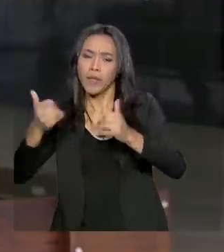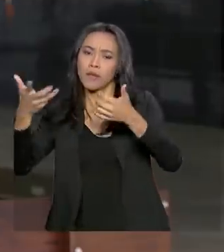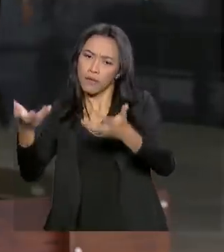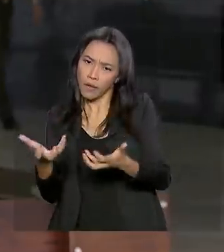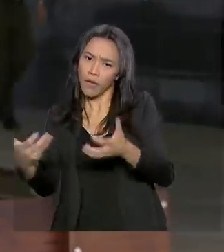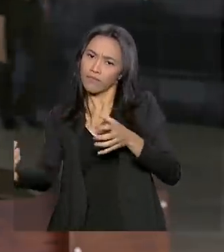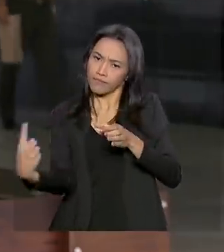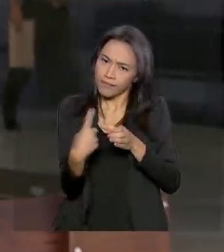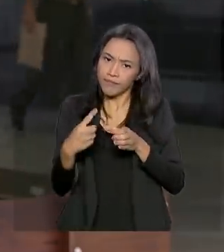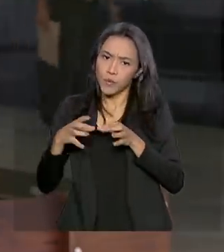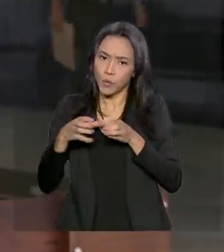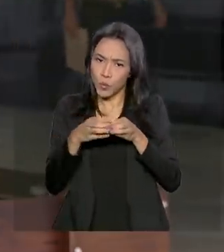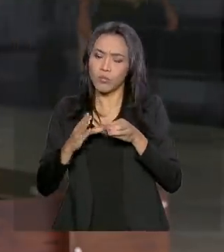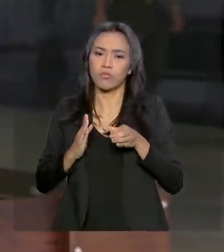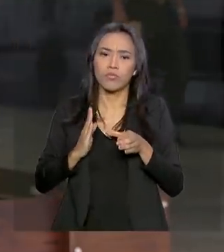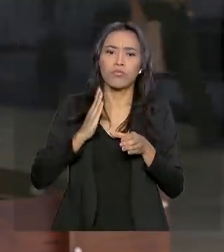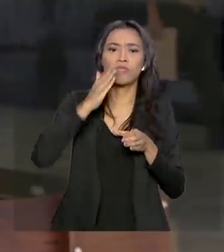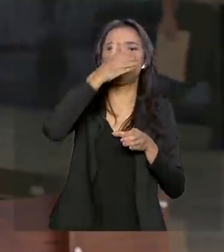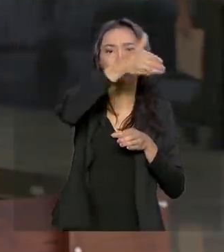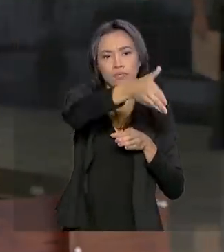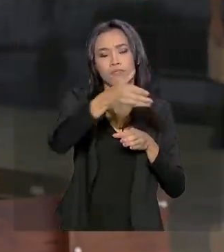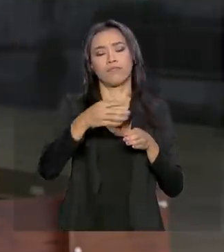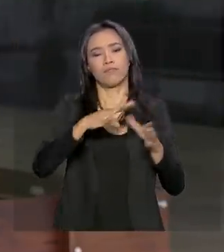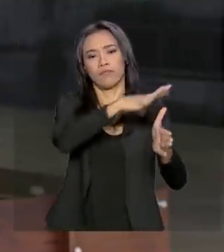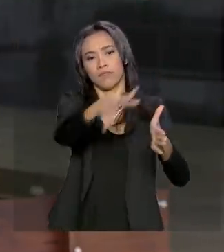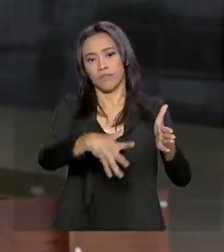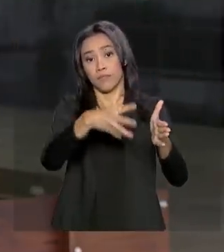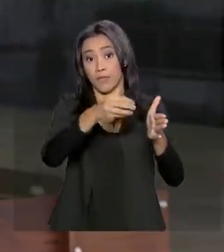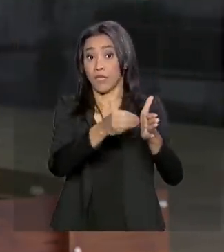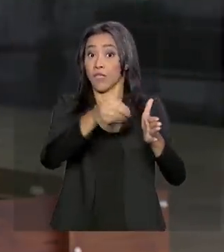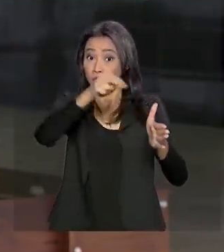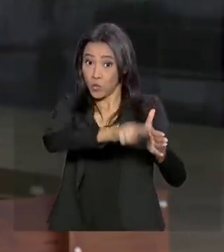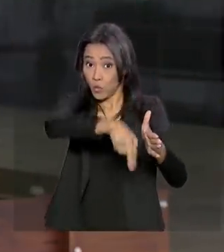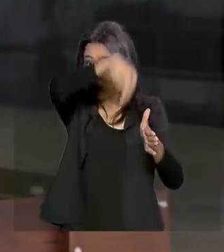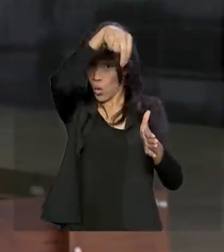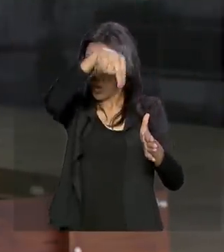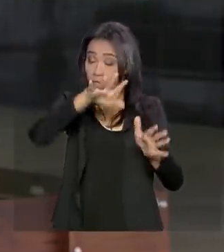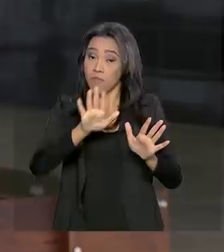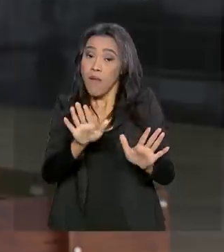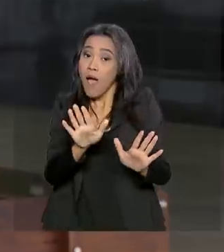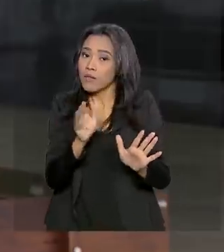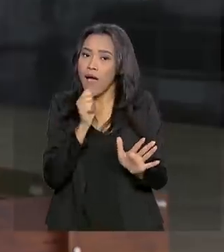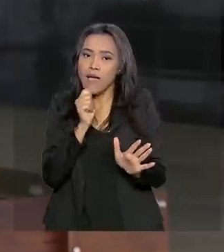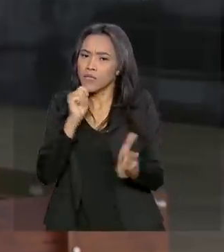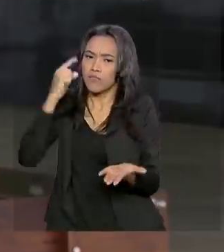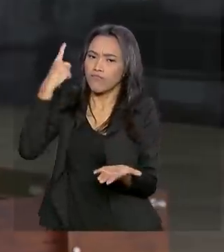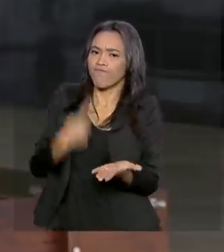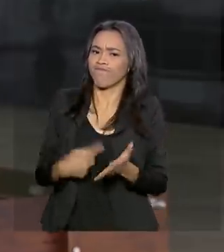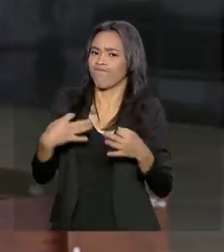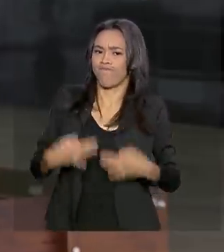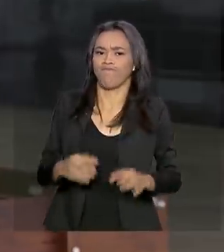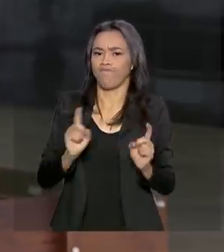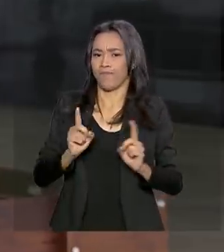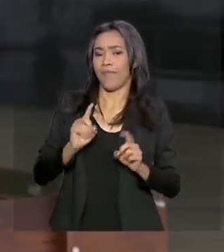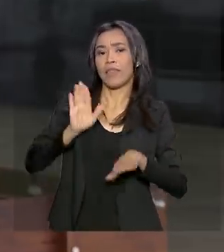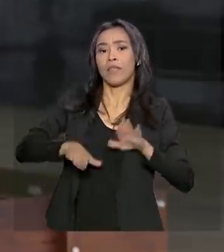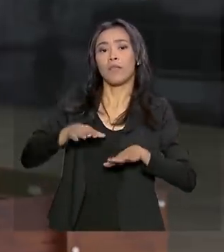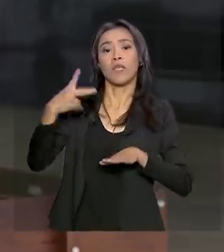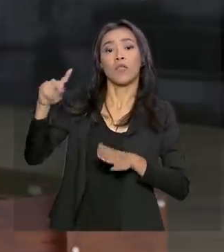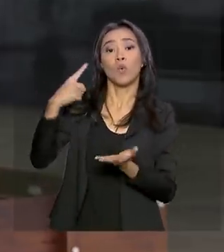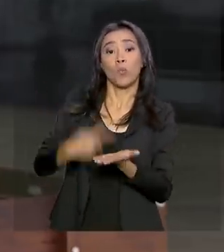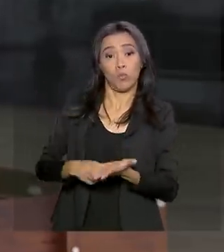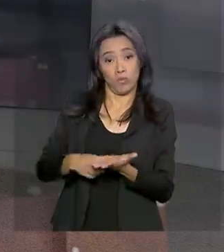dessa comitiva e ir até os estados do norte, mas que isso ainda não está fechado e depende da agenda dele.